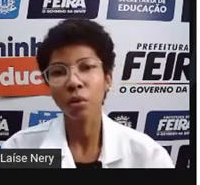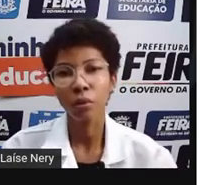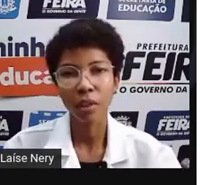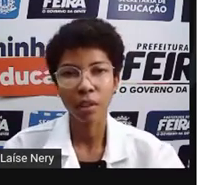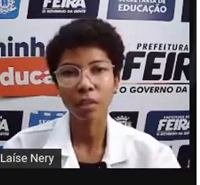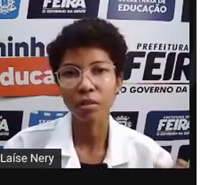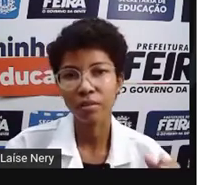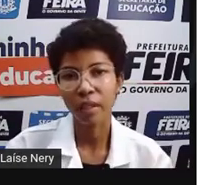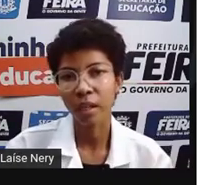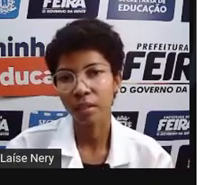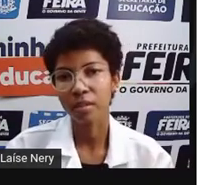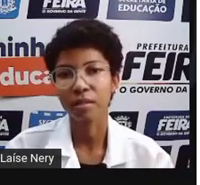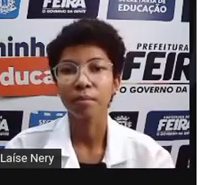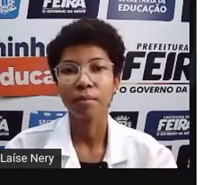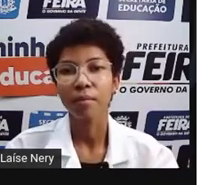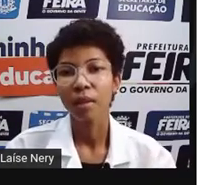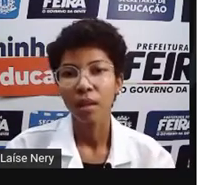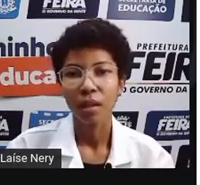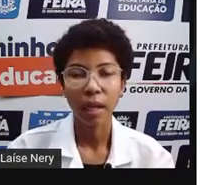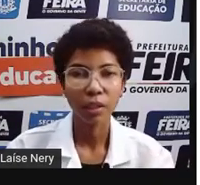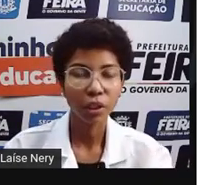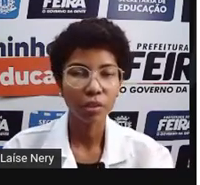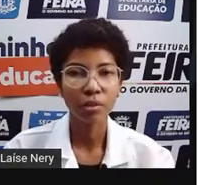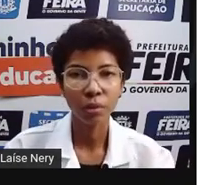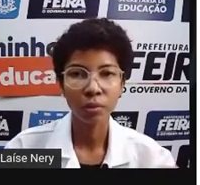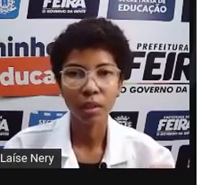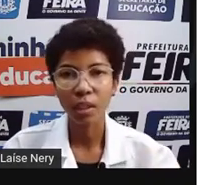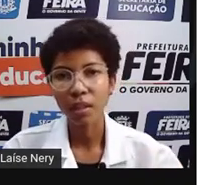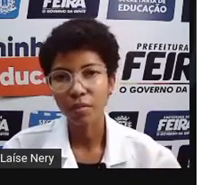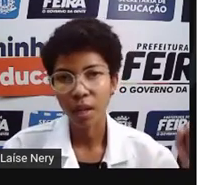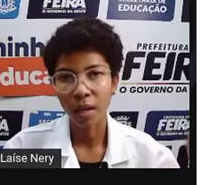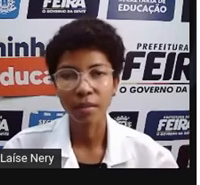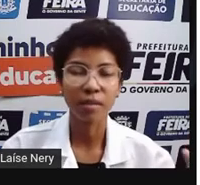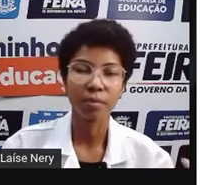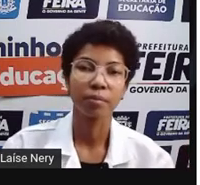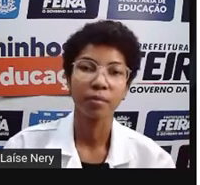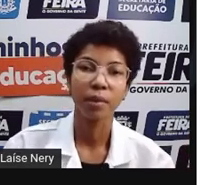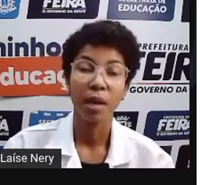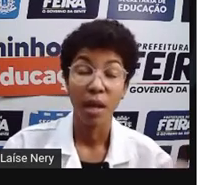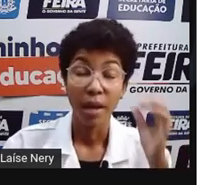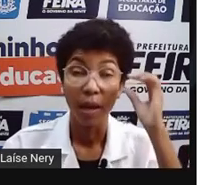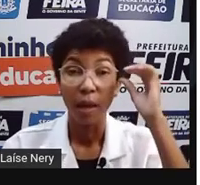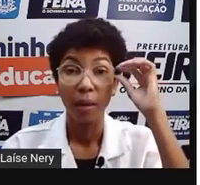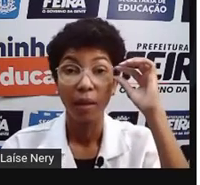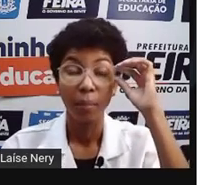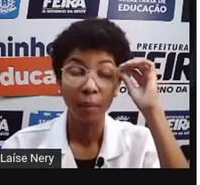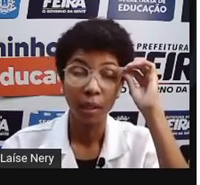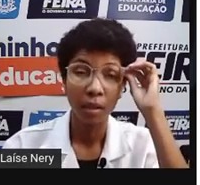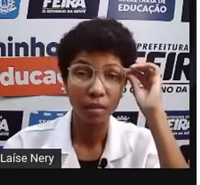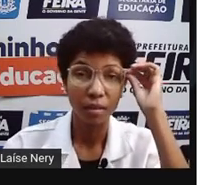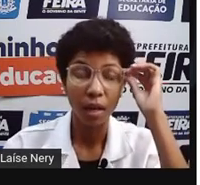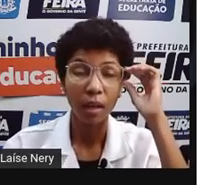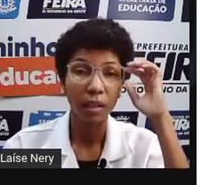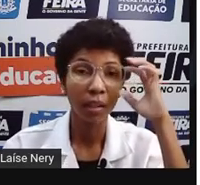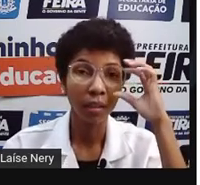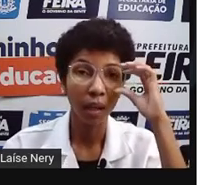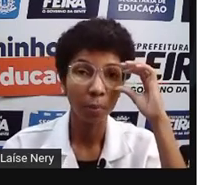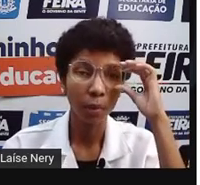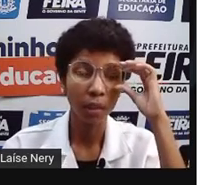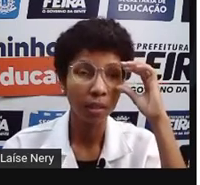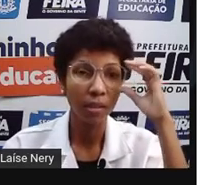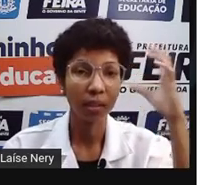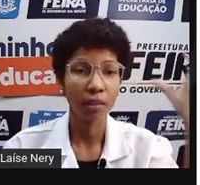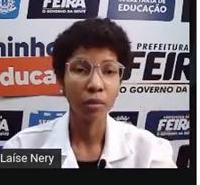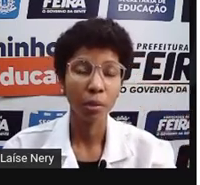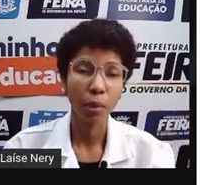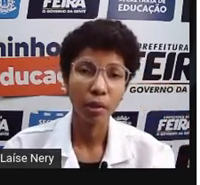de som, 500 watts, caixa de som, 30 watts. mas aqui a